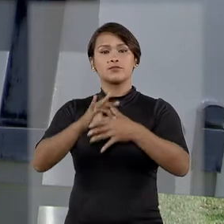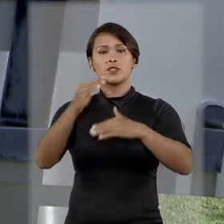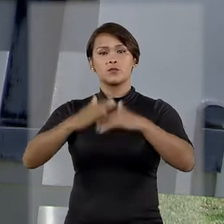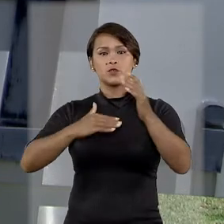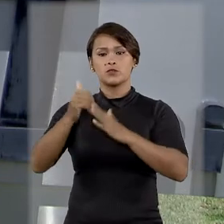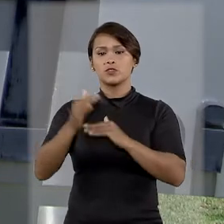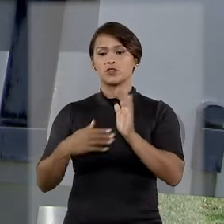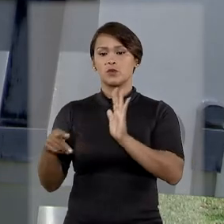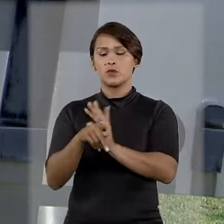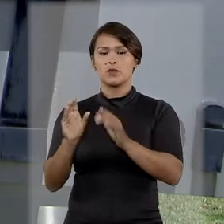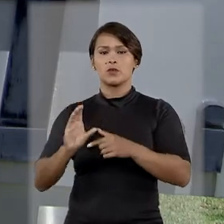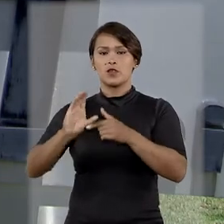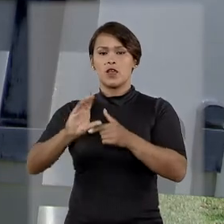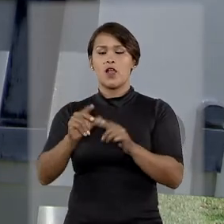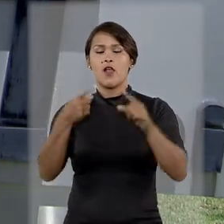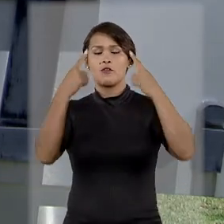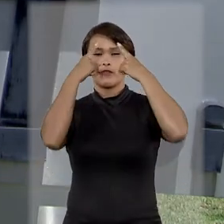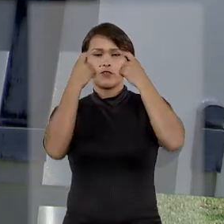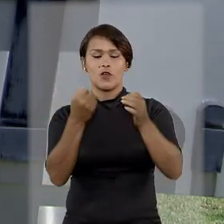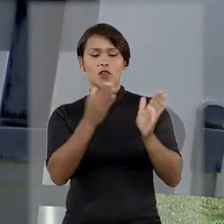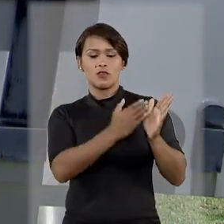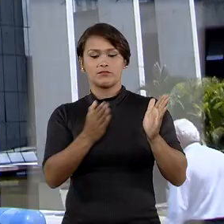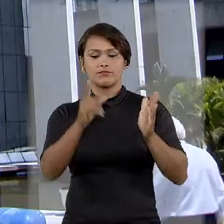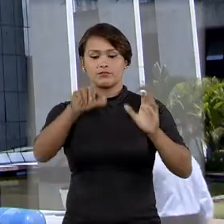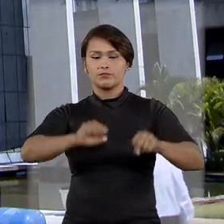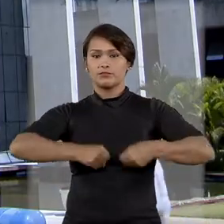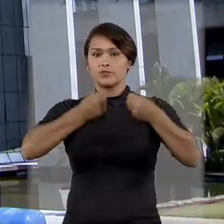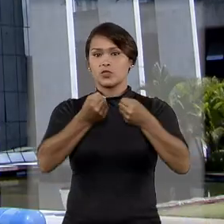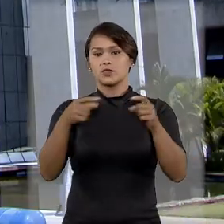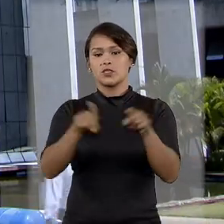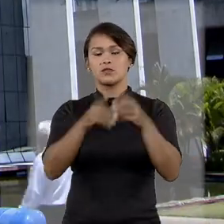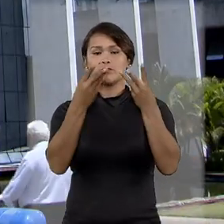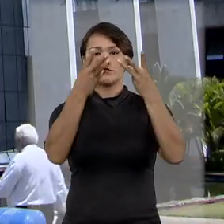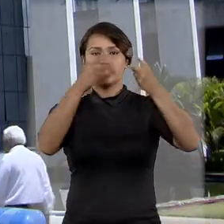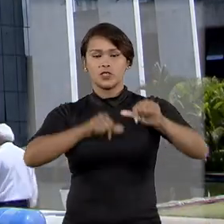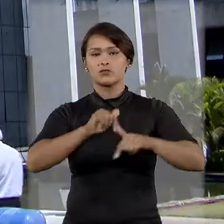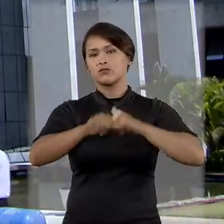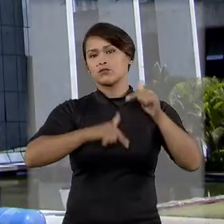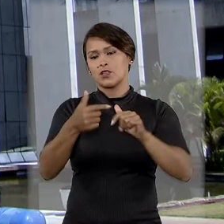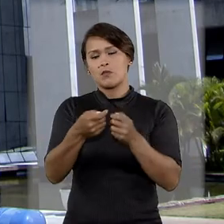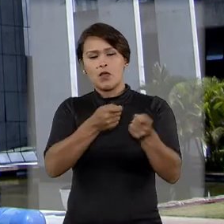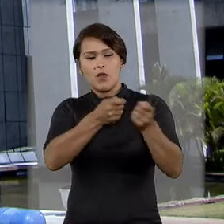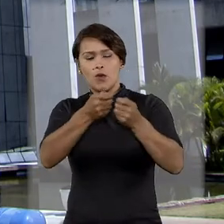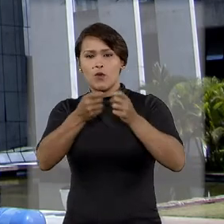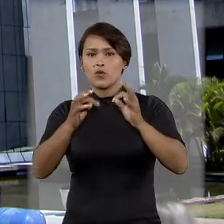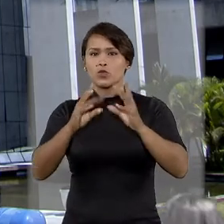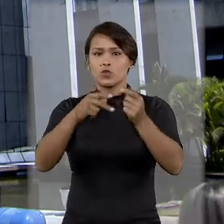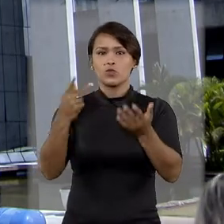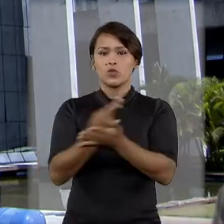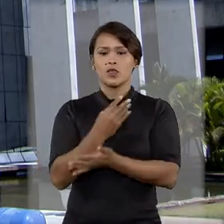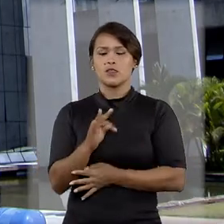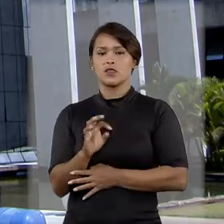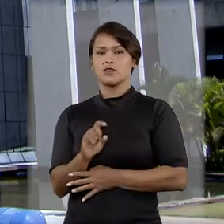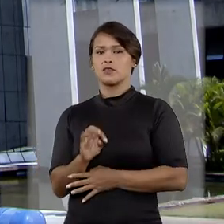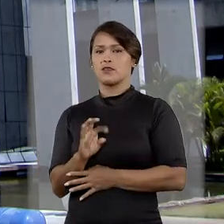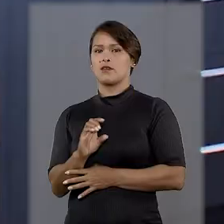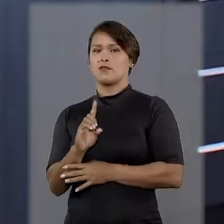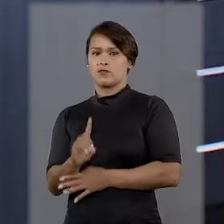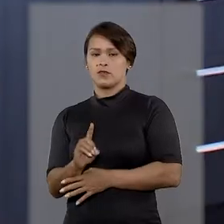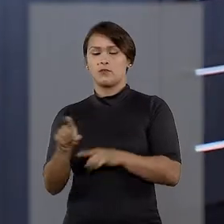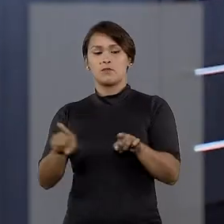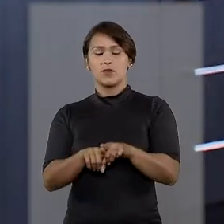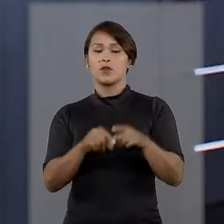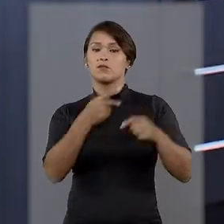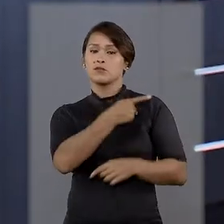para a vaga cativa da classe violaria a separação de poderes e prejudicaria o exercício do controle externo pelo TCDF.